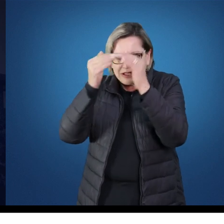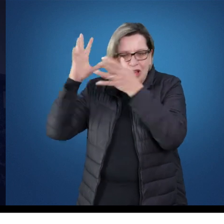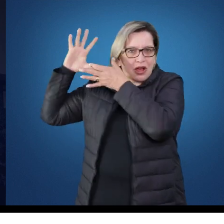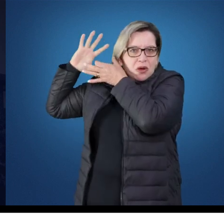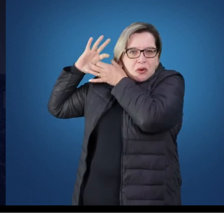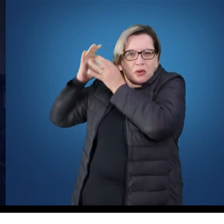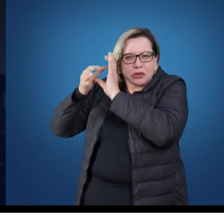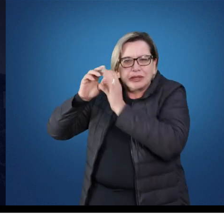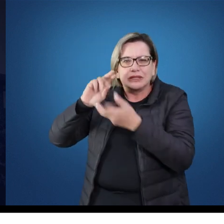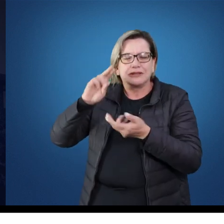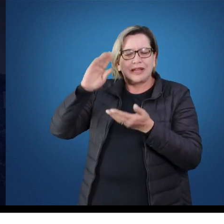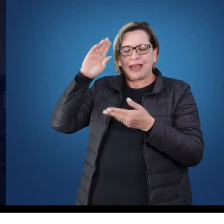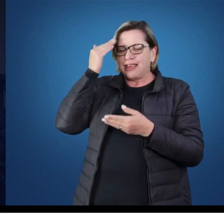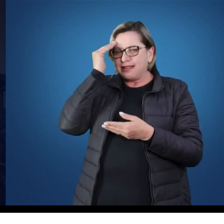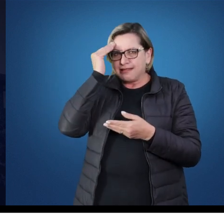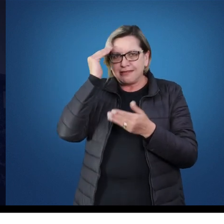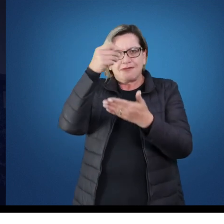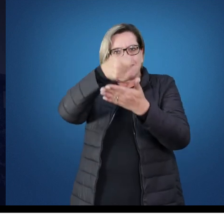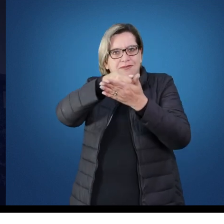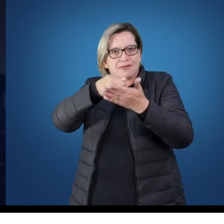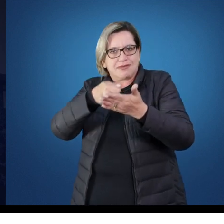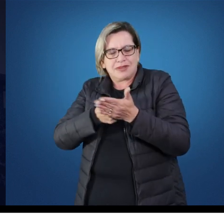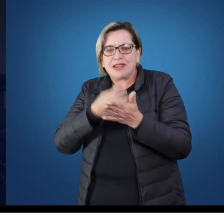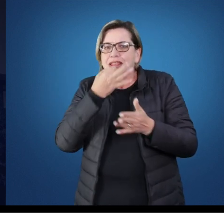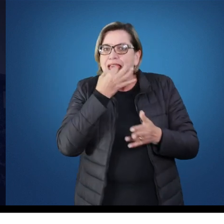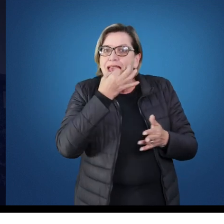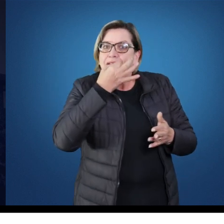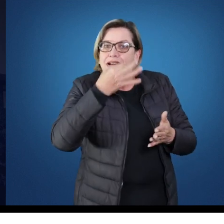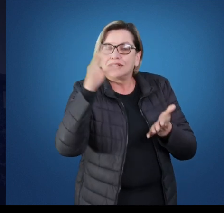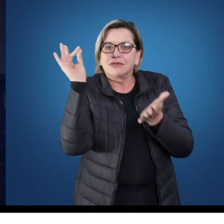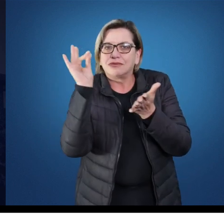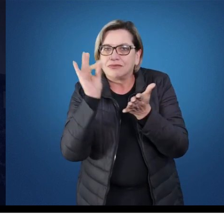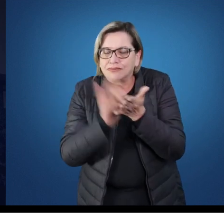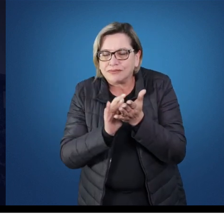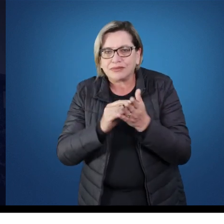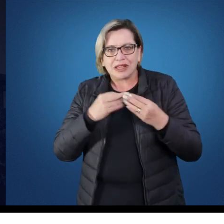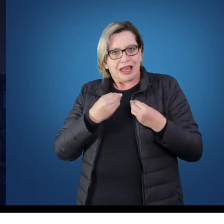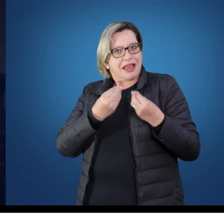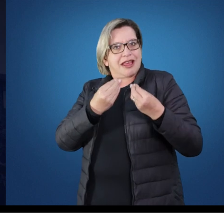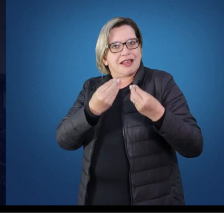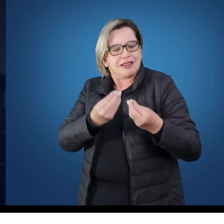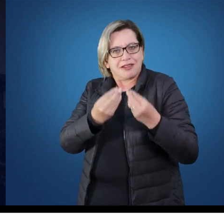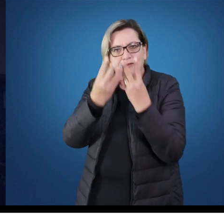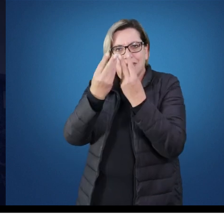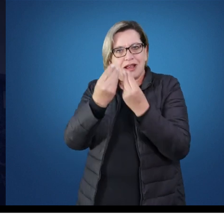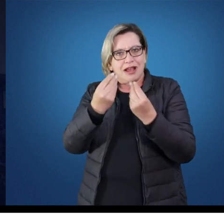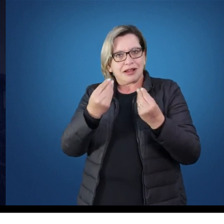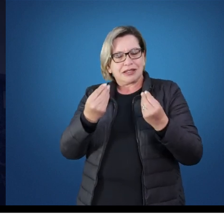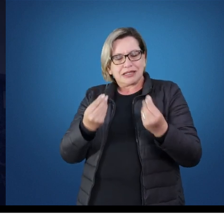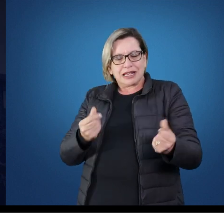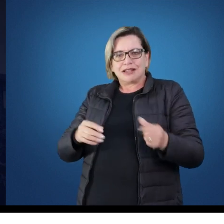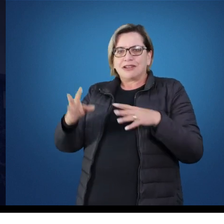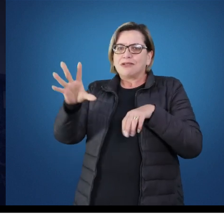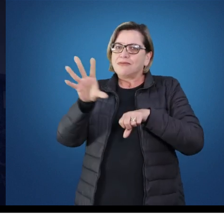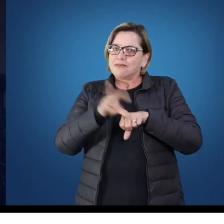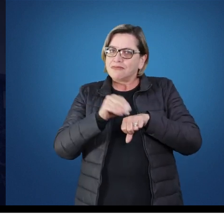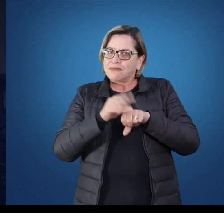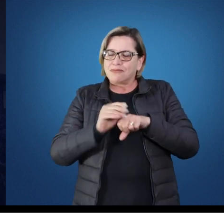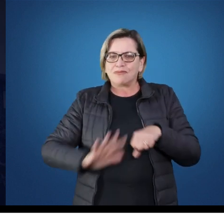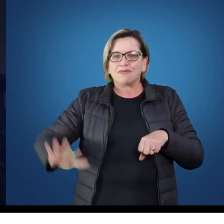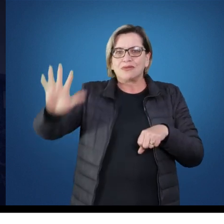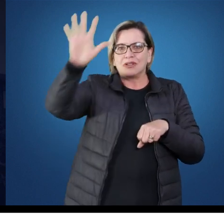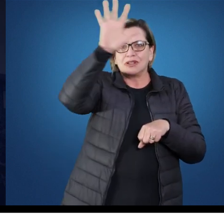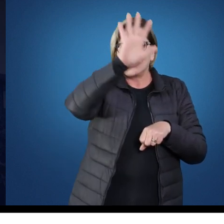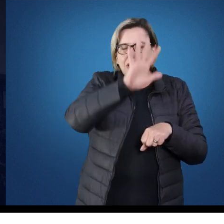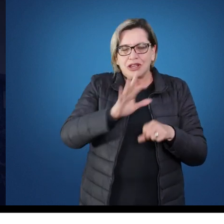de textos, de analisar criticamente a realidade, entre outras, fornecem competências de aplicação universal, que permitem ao